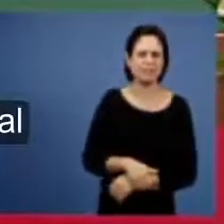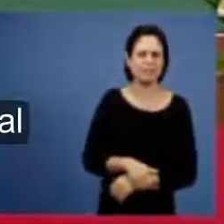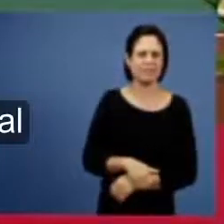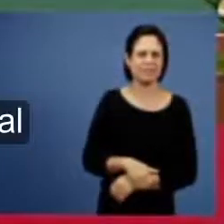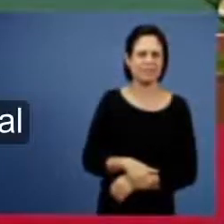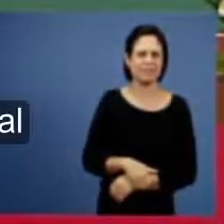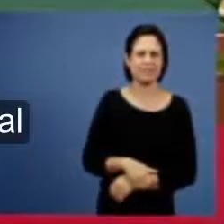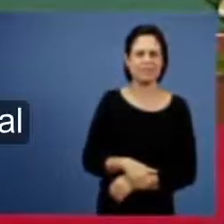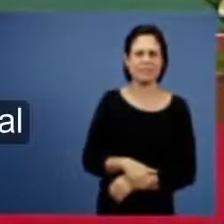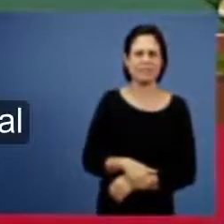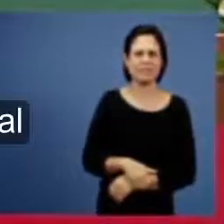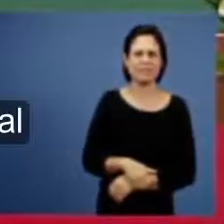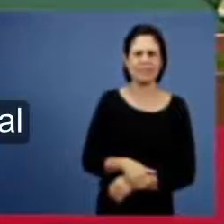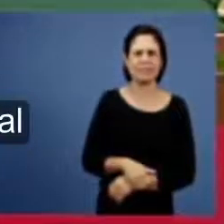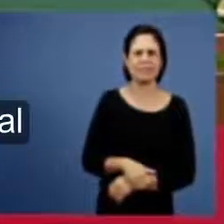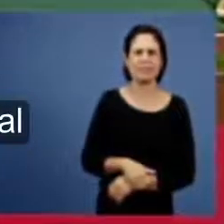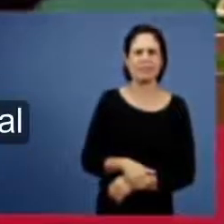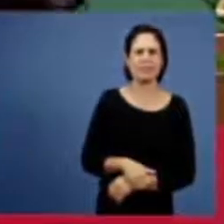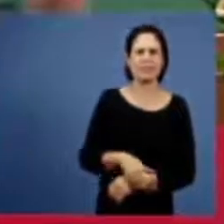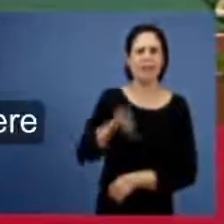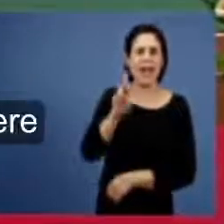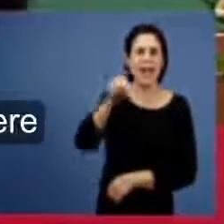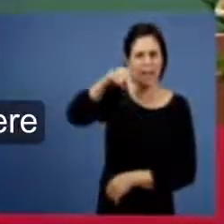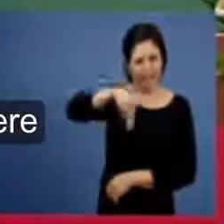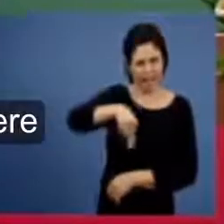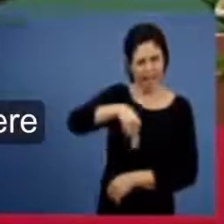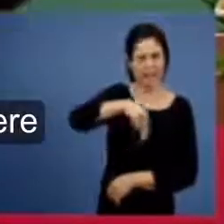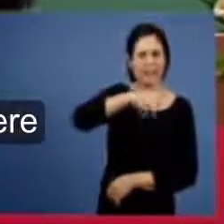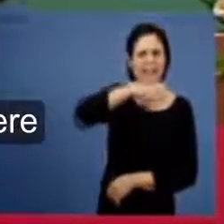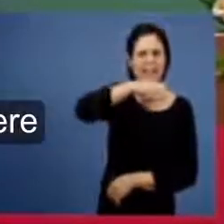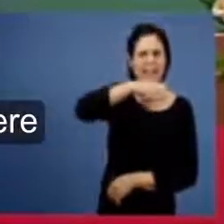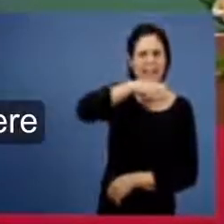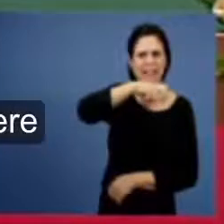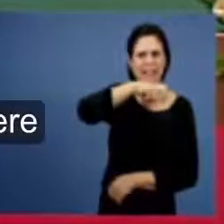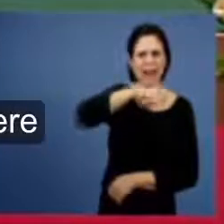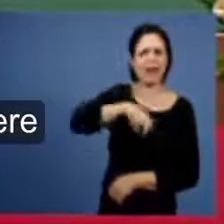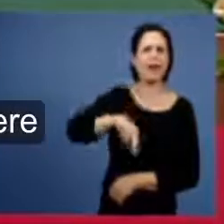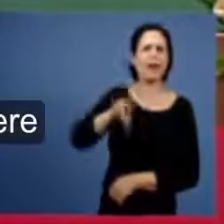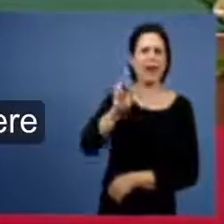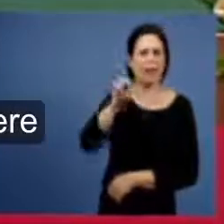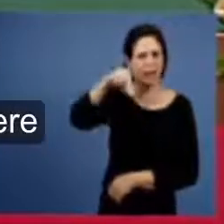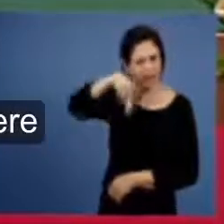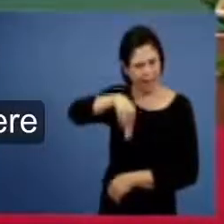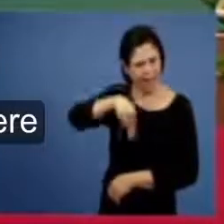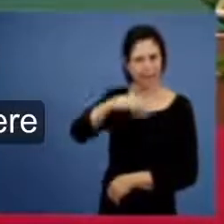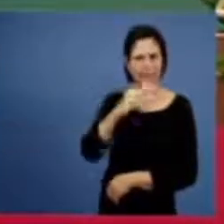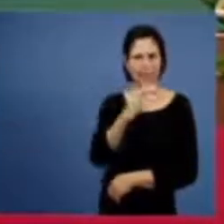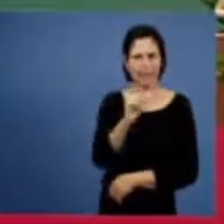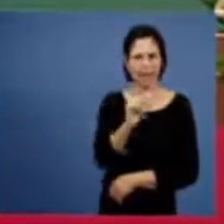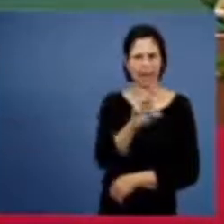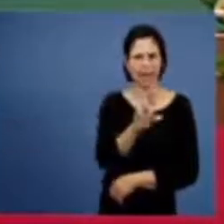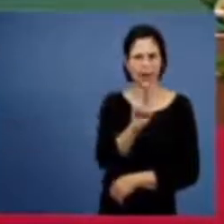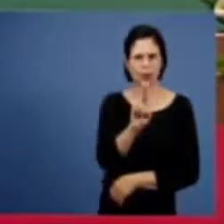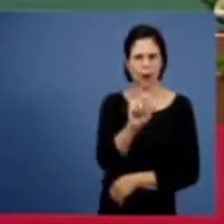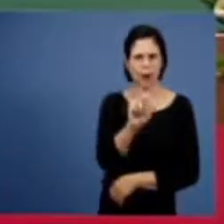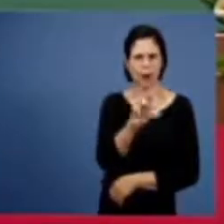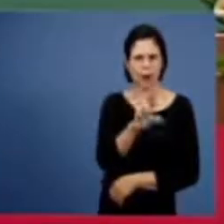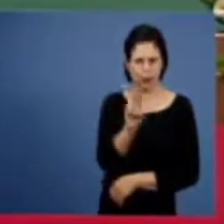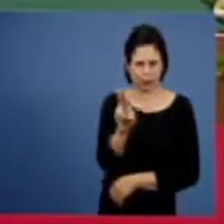Rio Grande do Norte Natal João Pessoa Caruaru esses irmãos estão ali